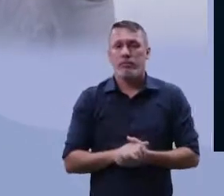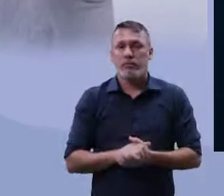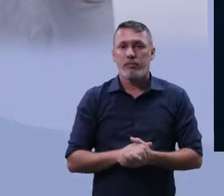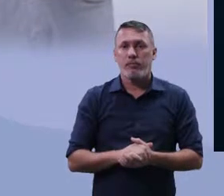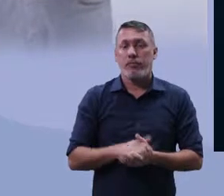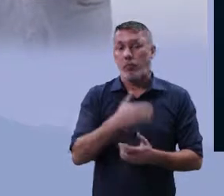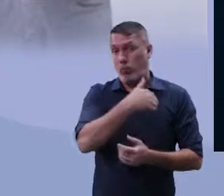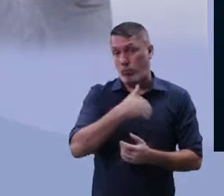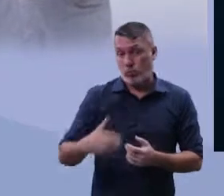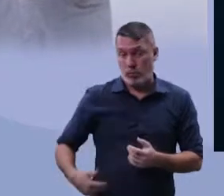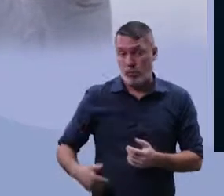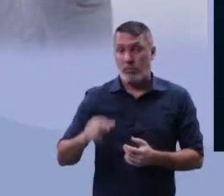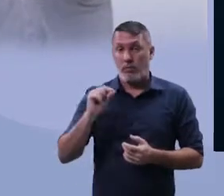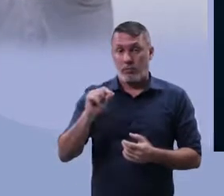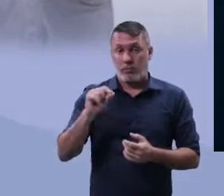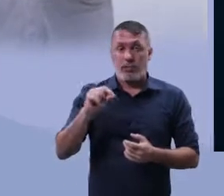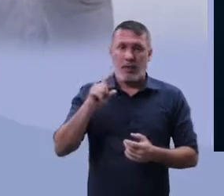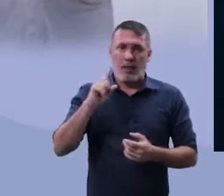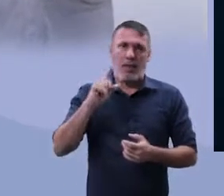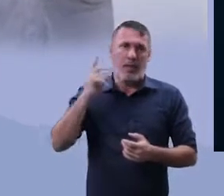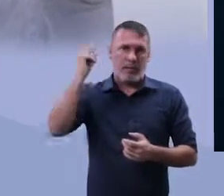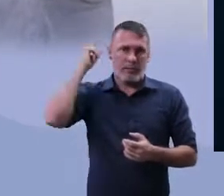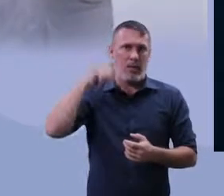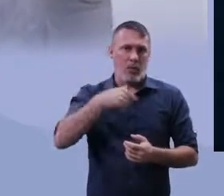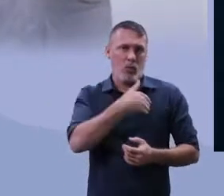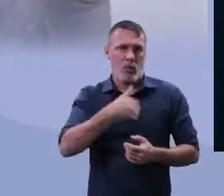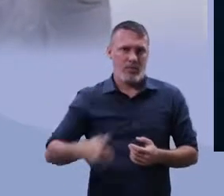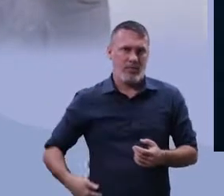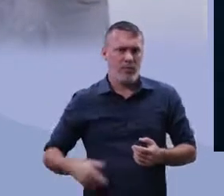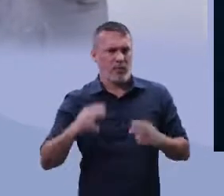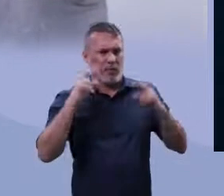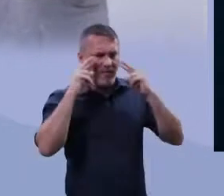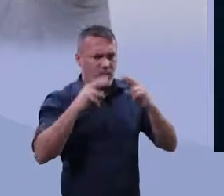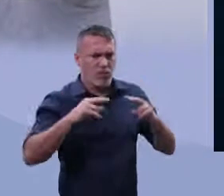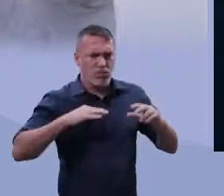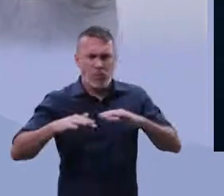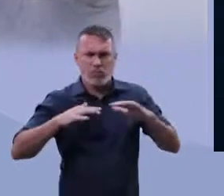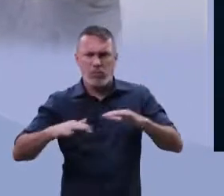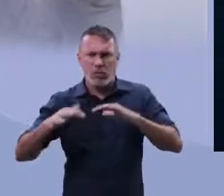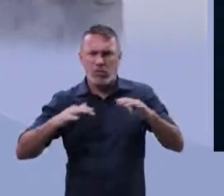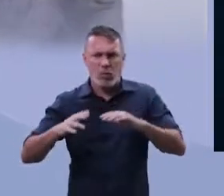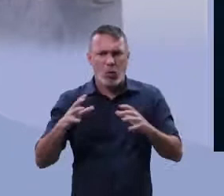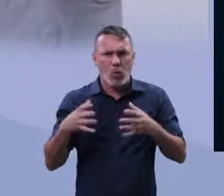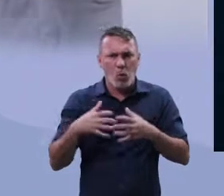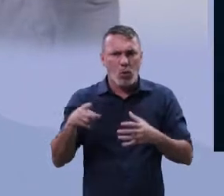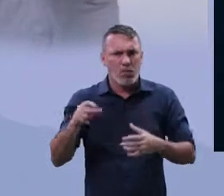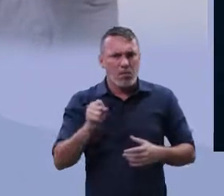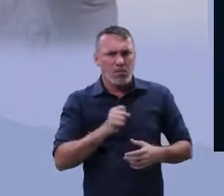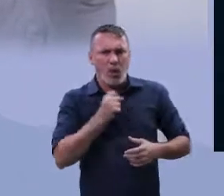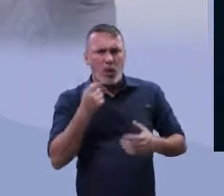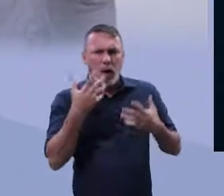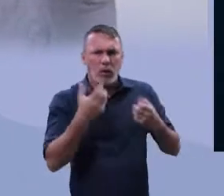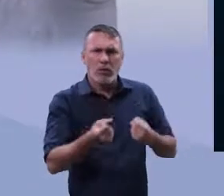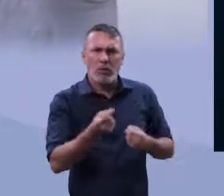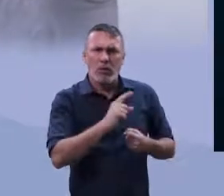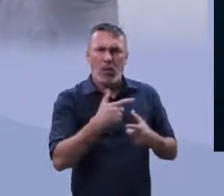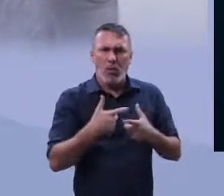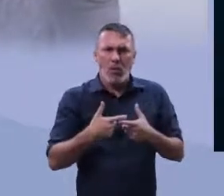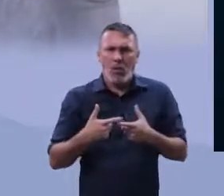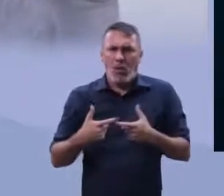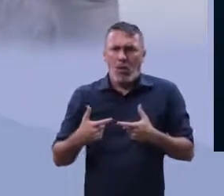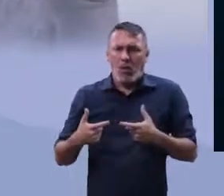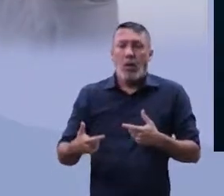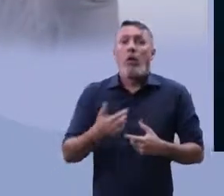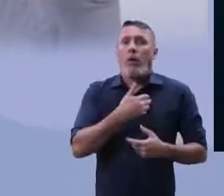O governo, vendo, no caso aí, essas revoltas, essa insatisfação crescente,